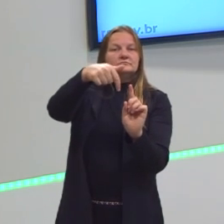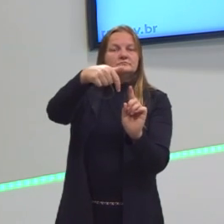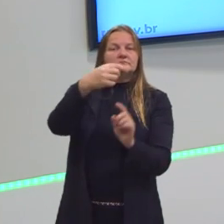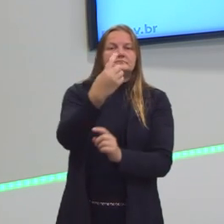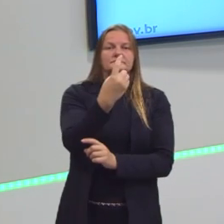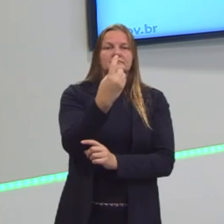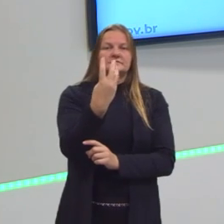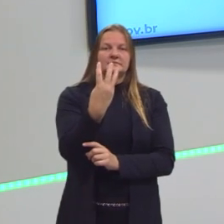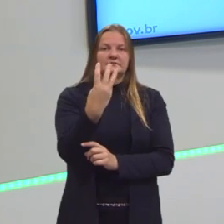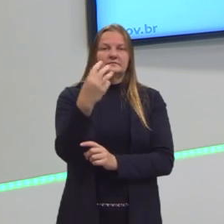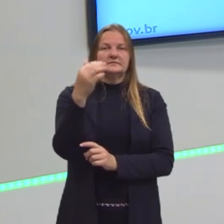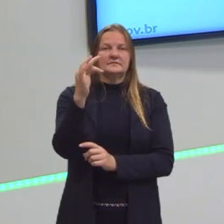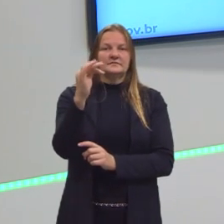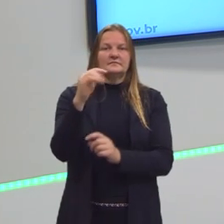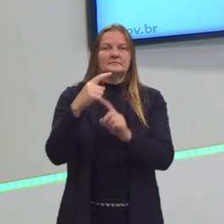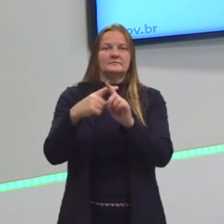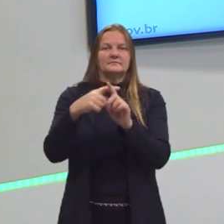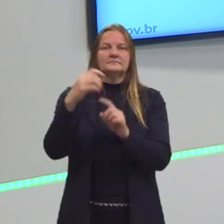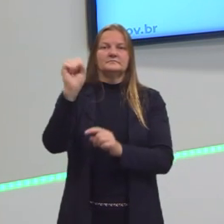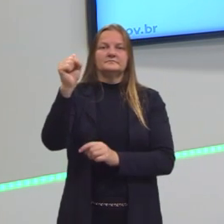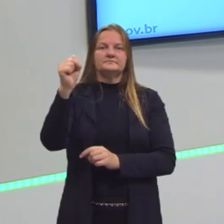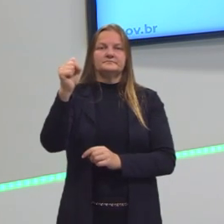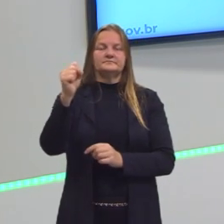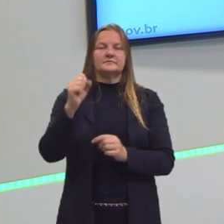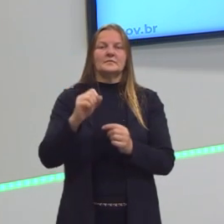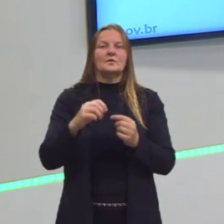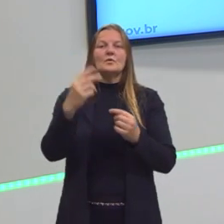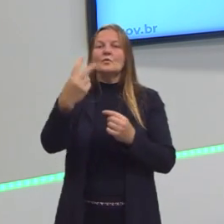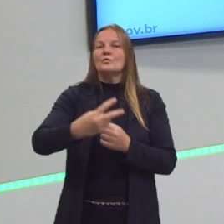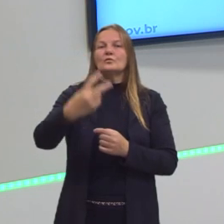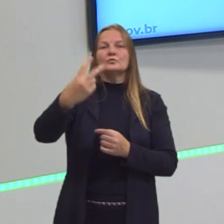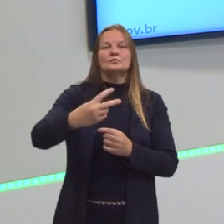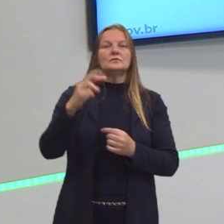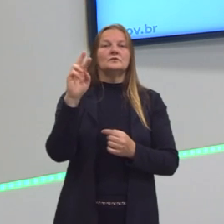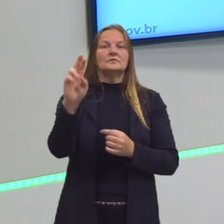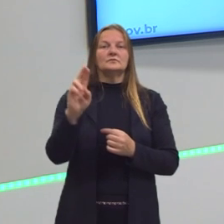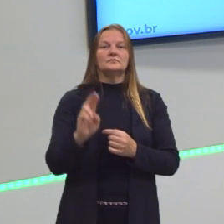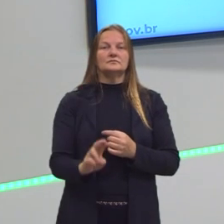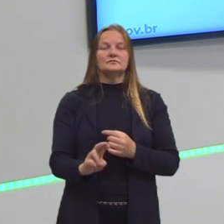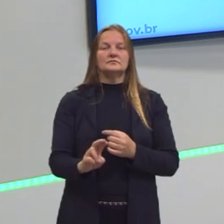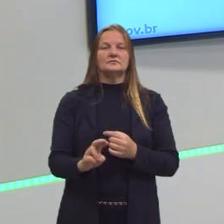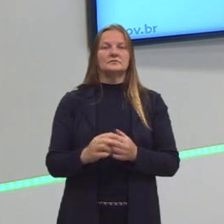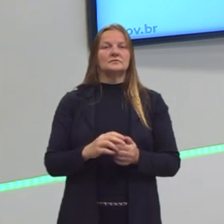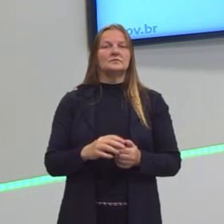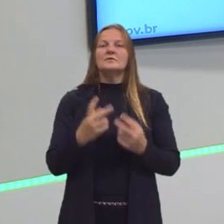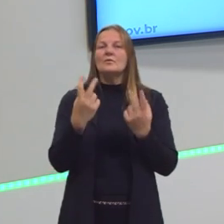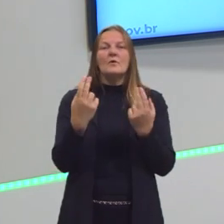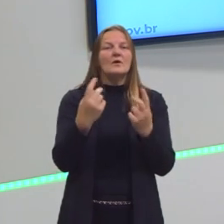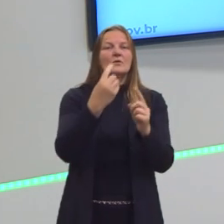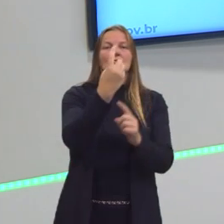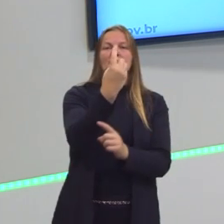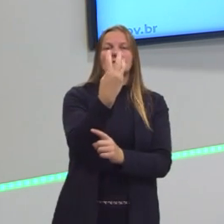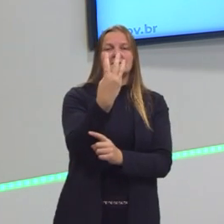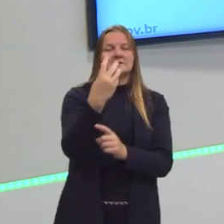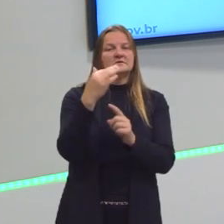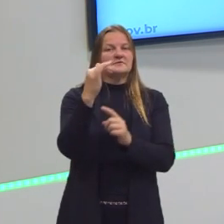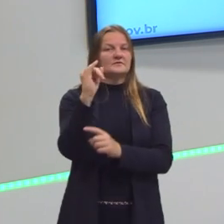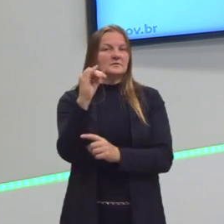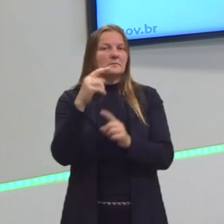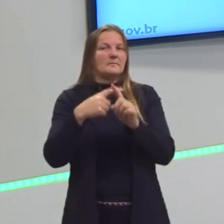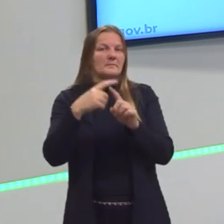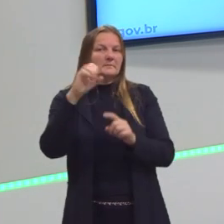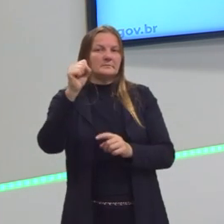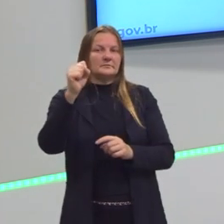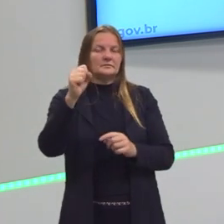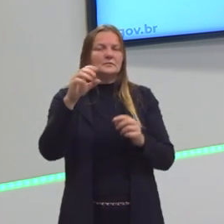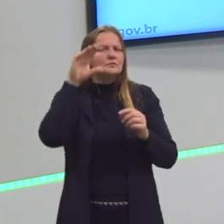13 FI mais 8. Ambos os resultados, nós chegamos em 13 FI mais 8. Mas, quero que vocês